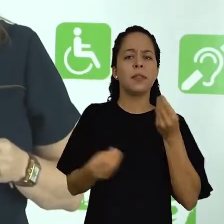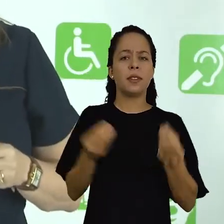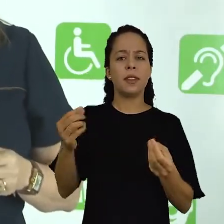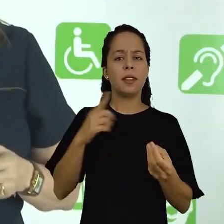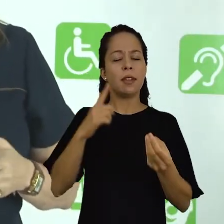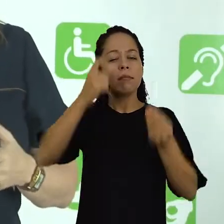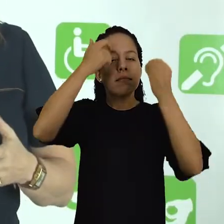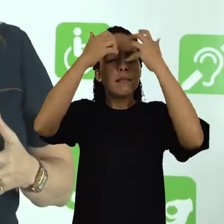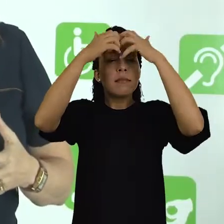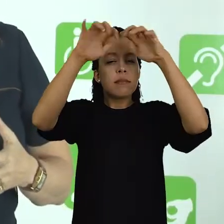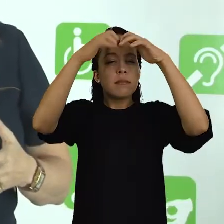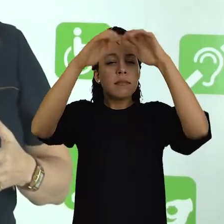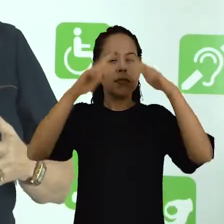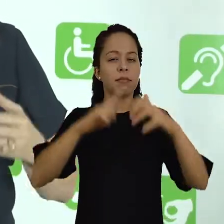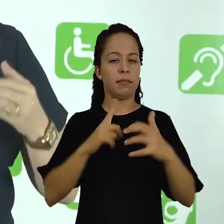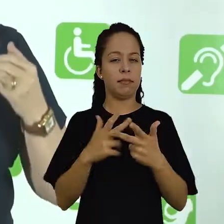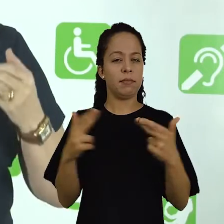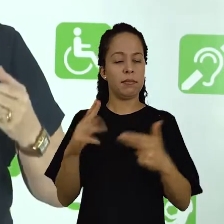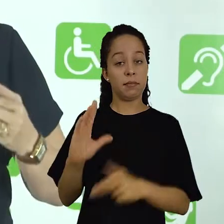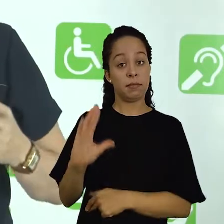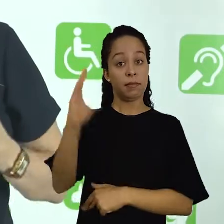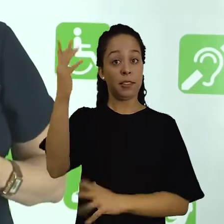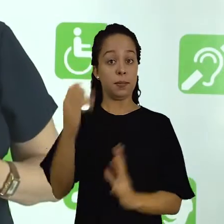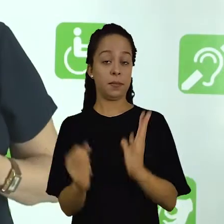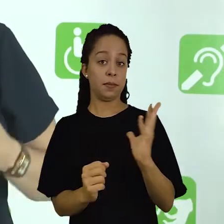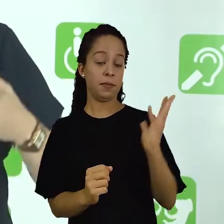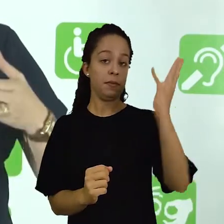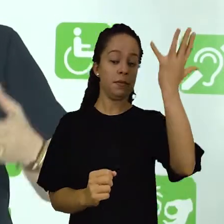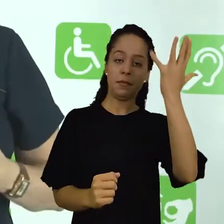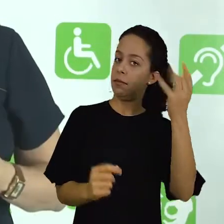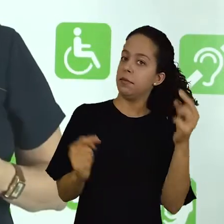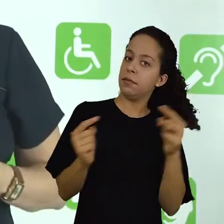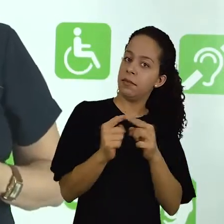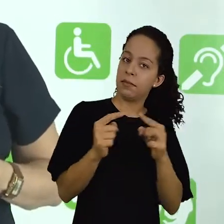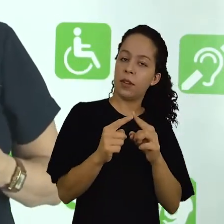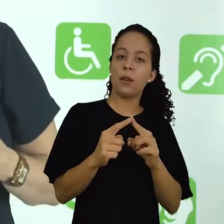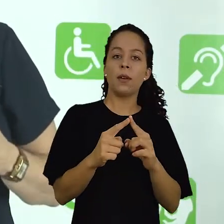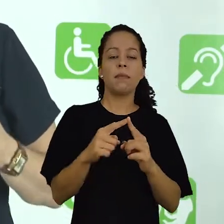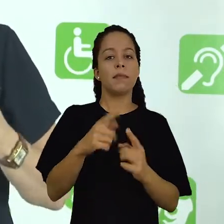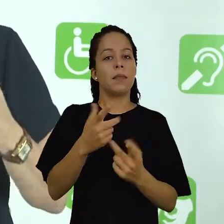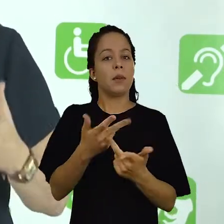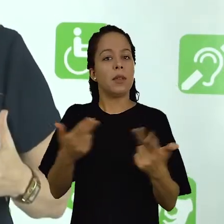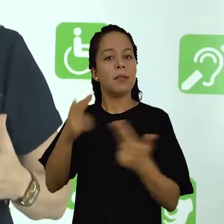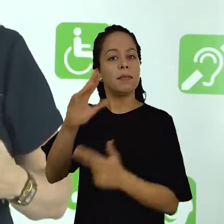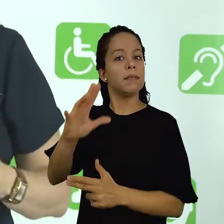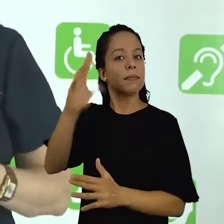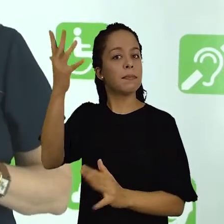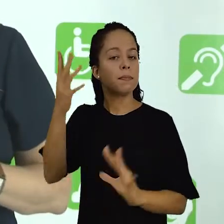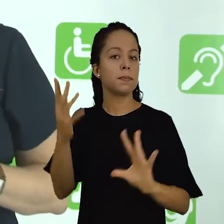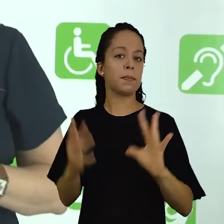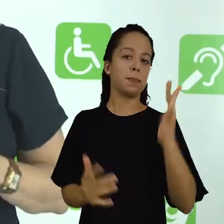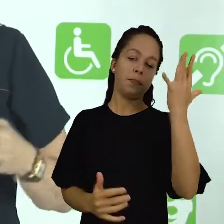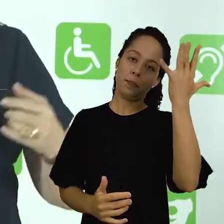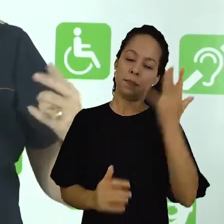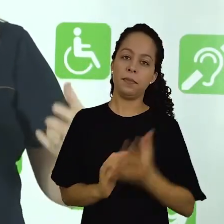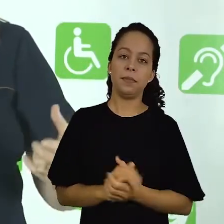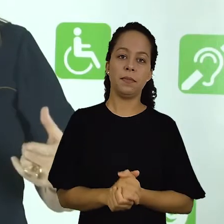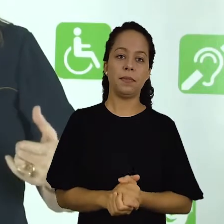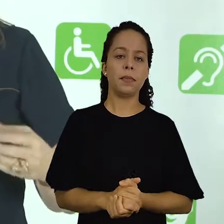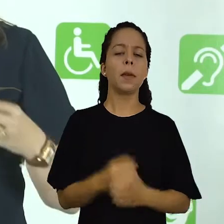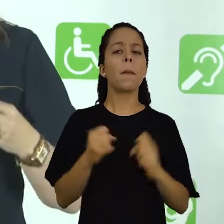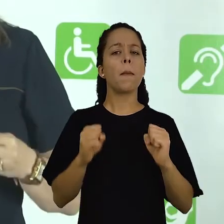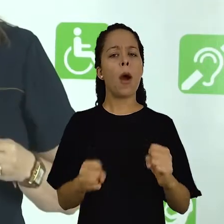por meio de um raciocínio, correlacionando fatos e causas sobre determinados fenômenos, sobre determinadas